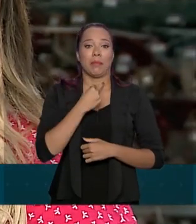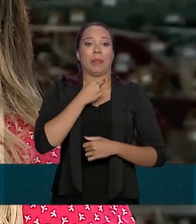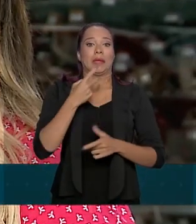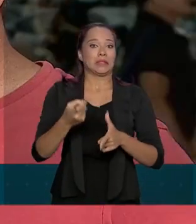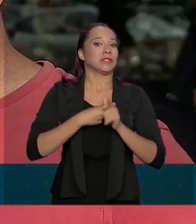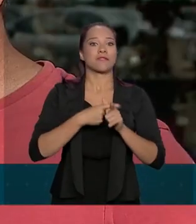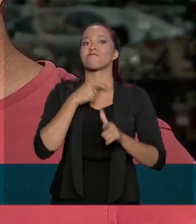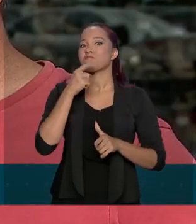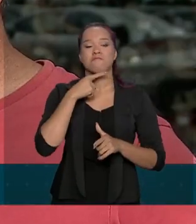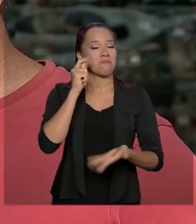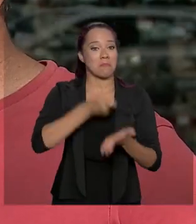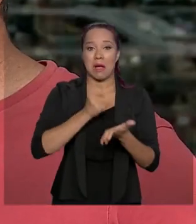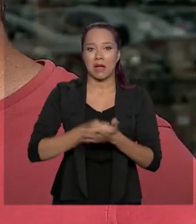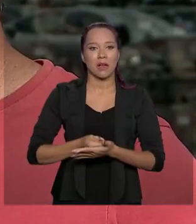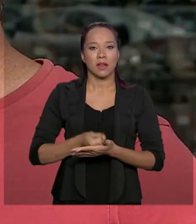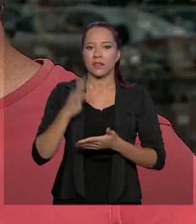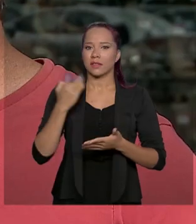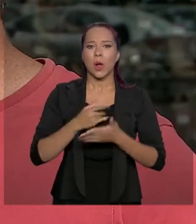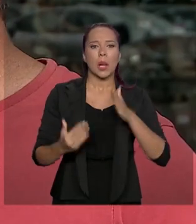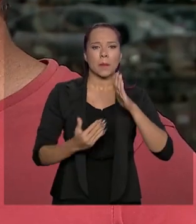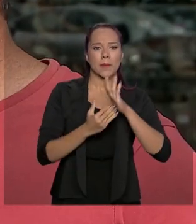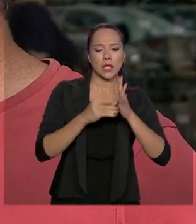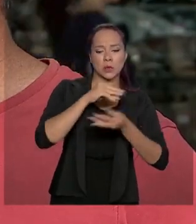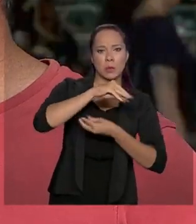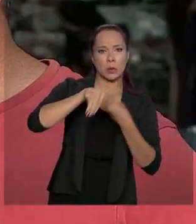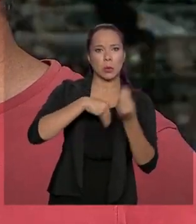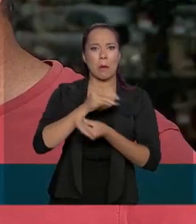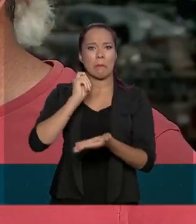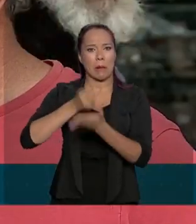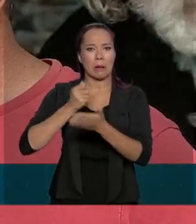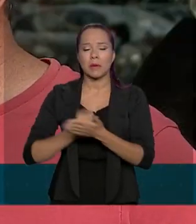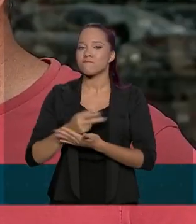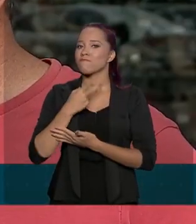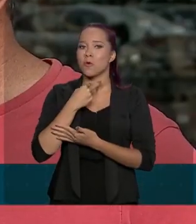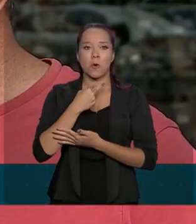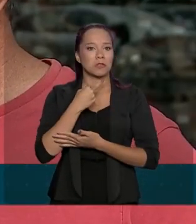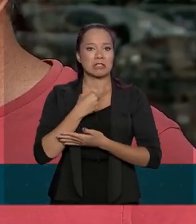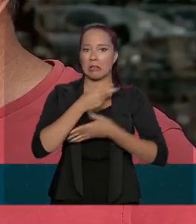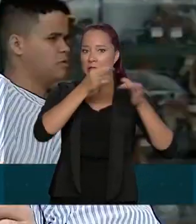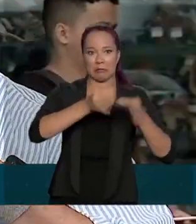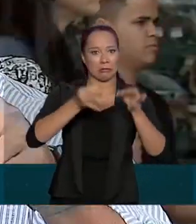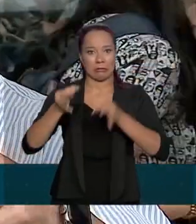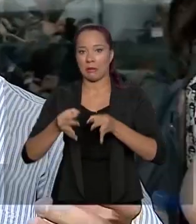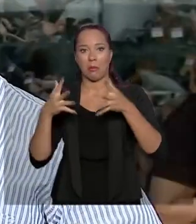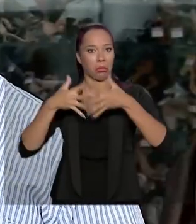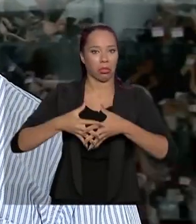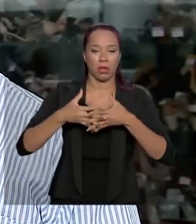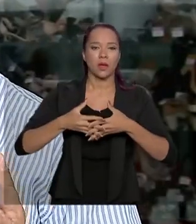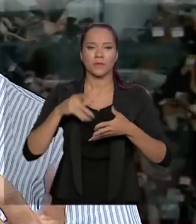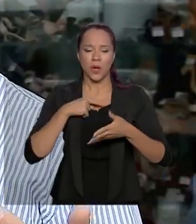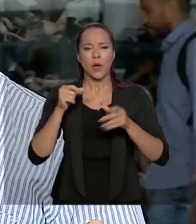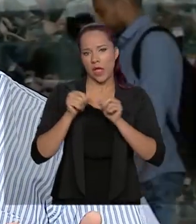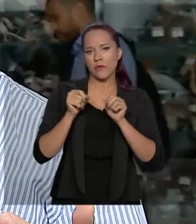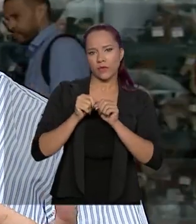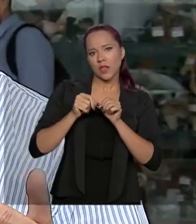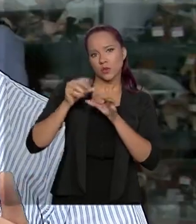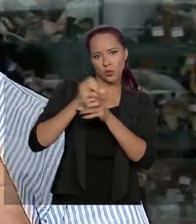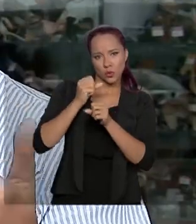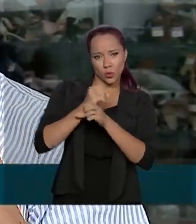consigo pagar. O limite vem e mistura com o seu pagamento e você não consegue controlar uma conta com a outra. Eu fiz umas continhas que